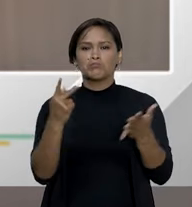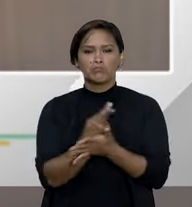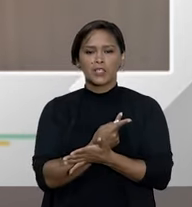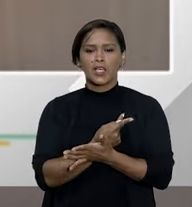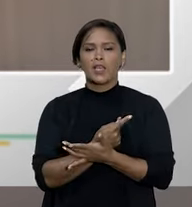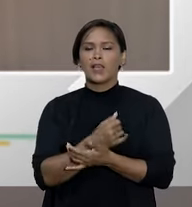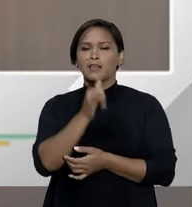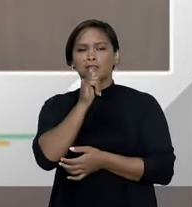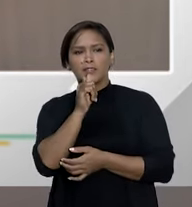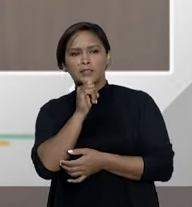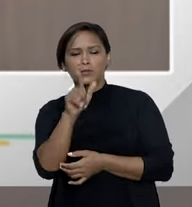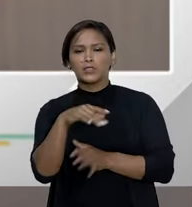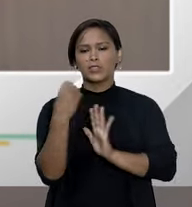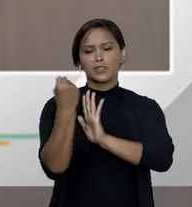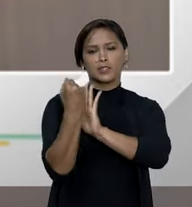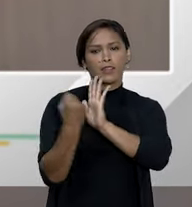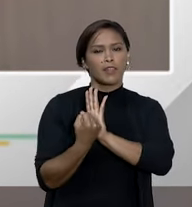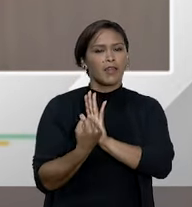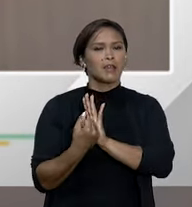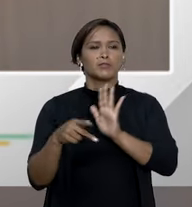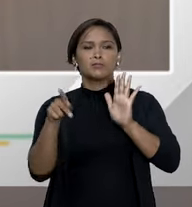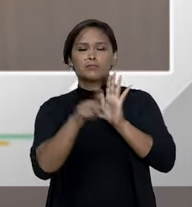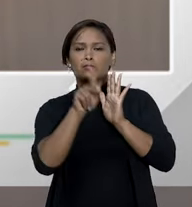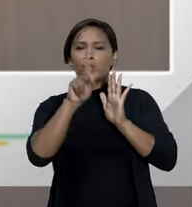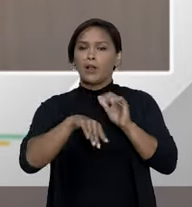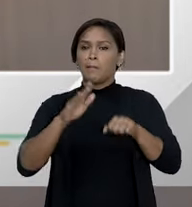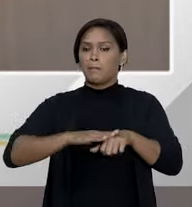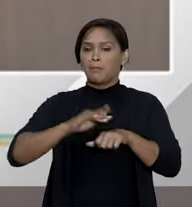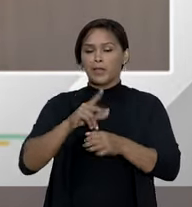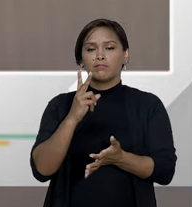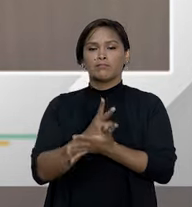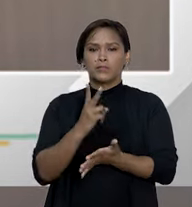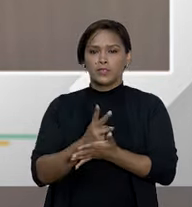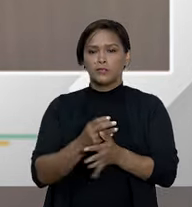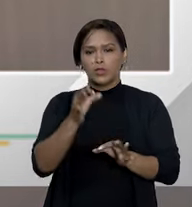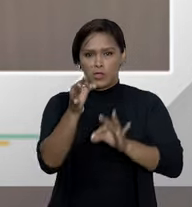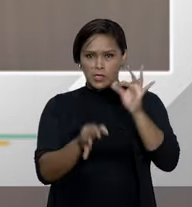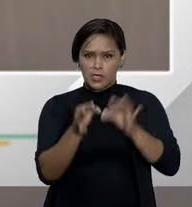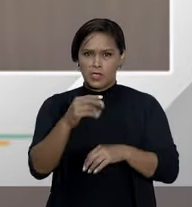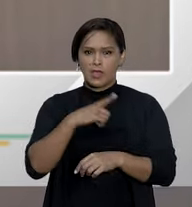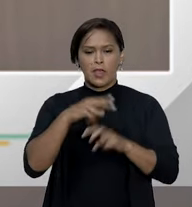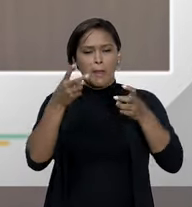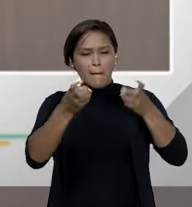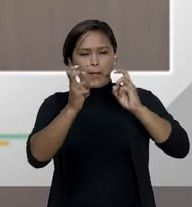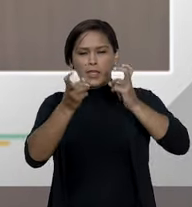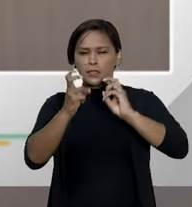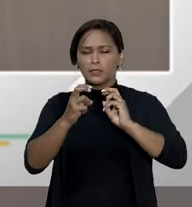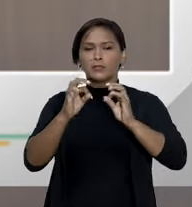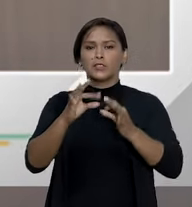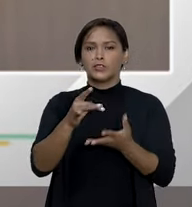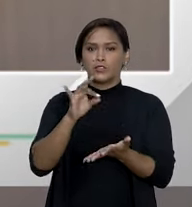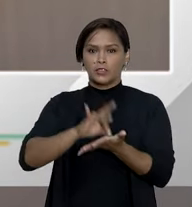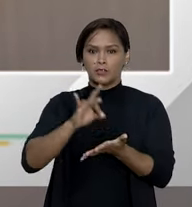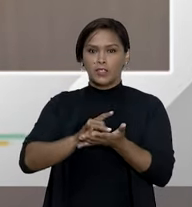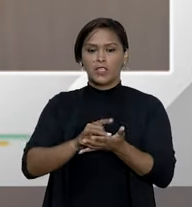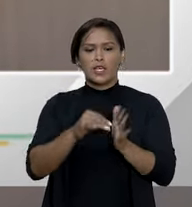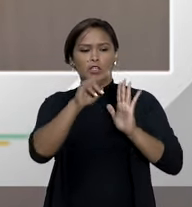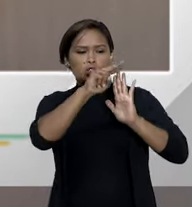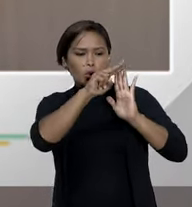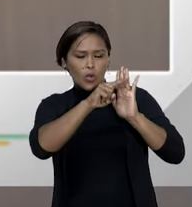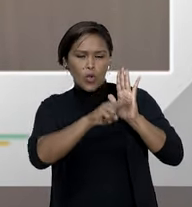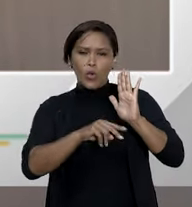exemplificativo, se ele é taxativo, mas sempre o Judiciário tem observado realmente o rol de